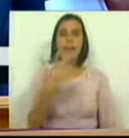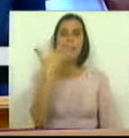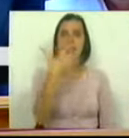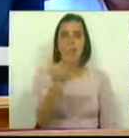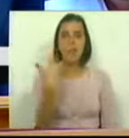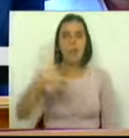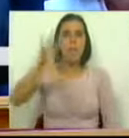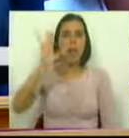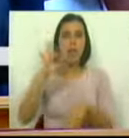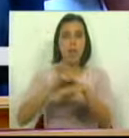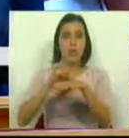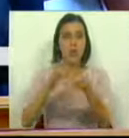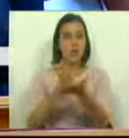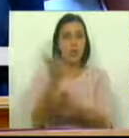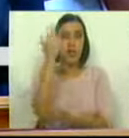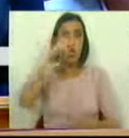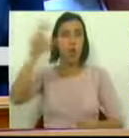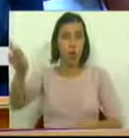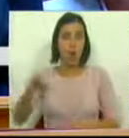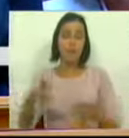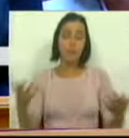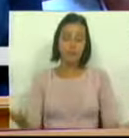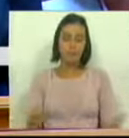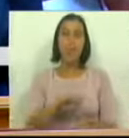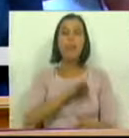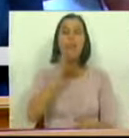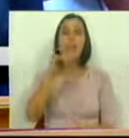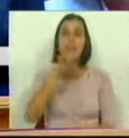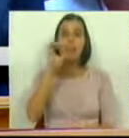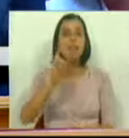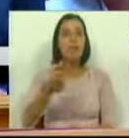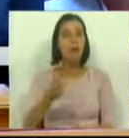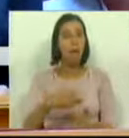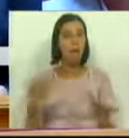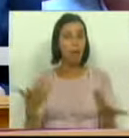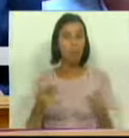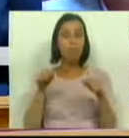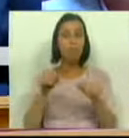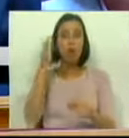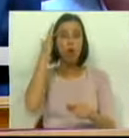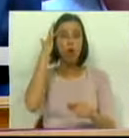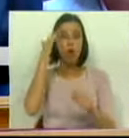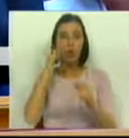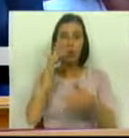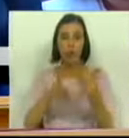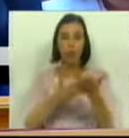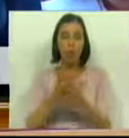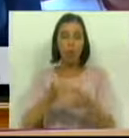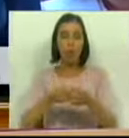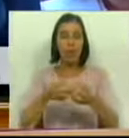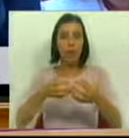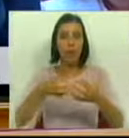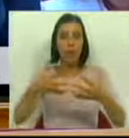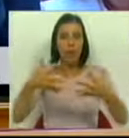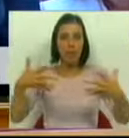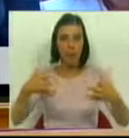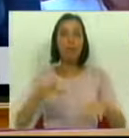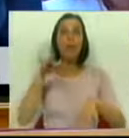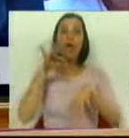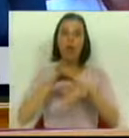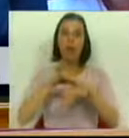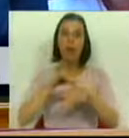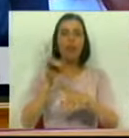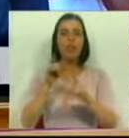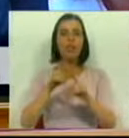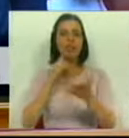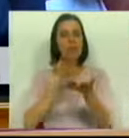ou mais doenças crónicas. A tendência é, no entanto, para este número continuar a aumentar. As doenças